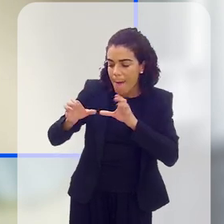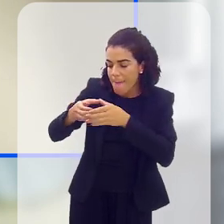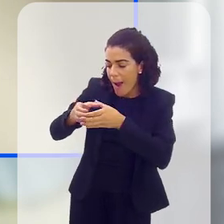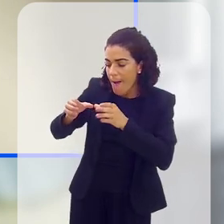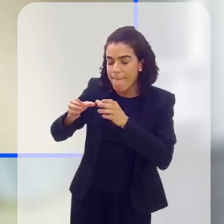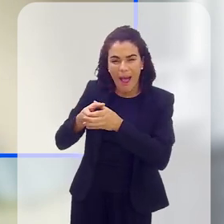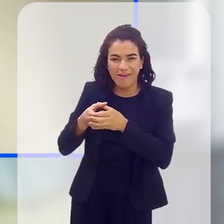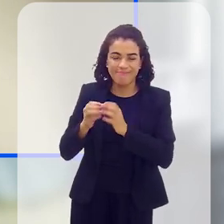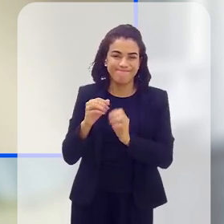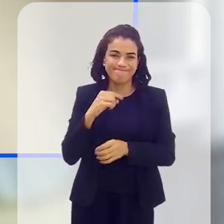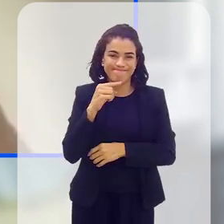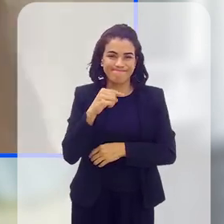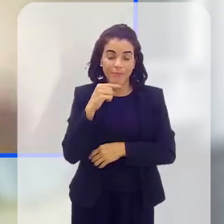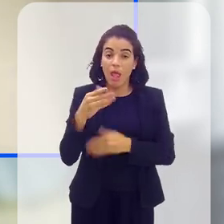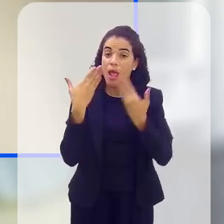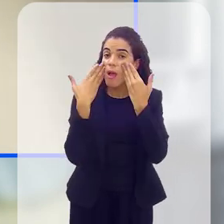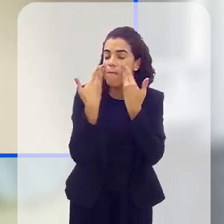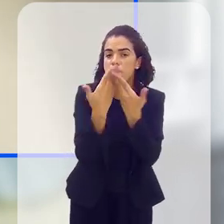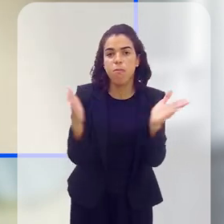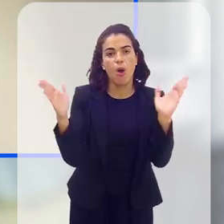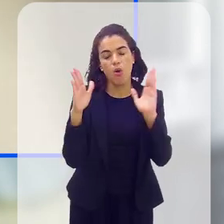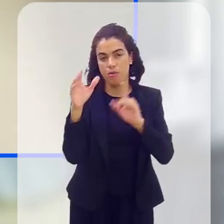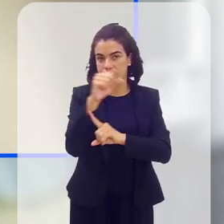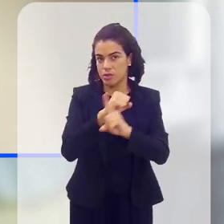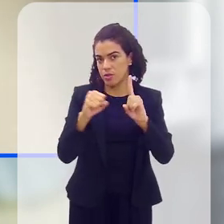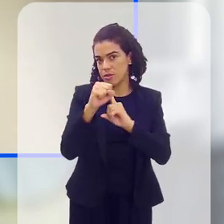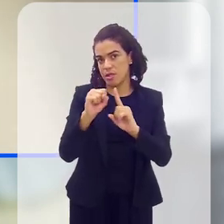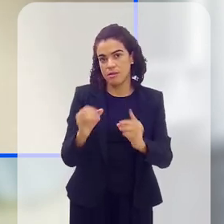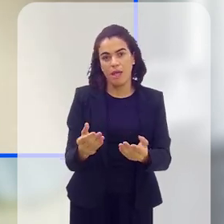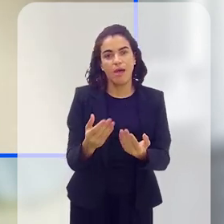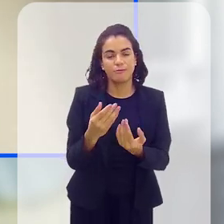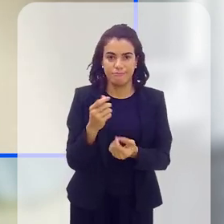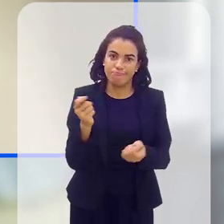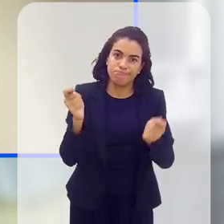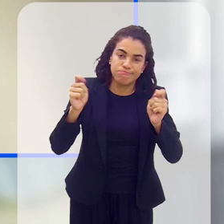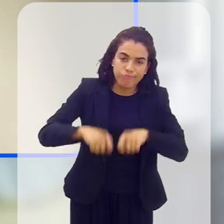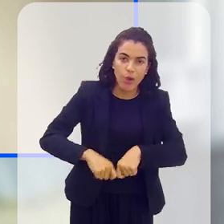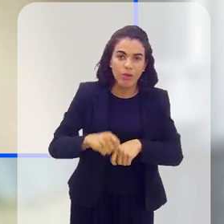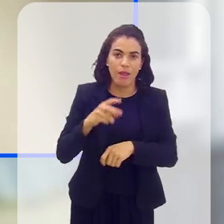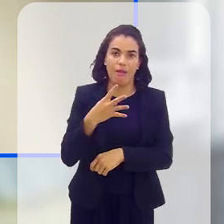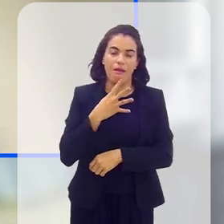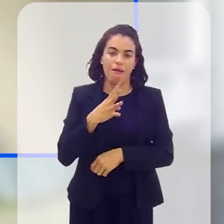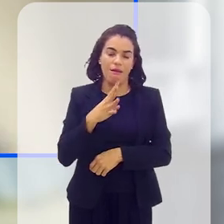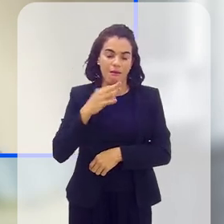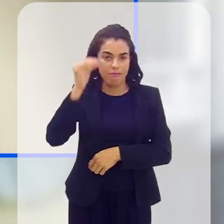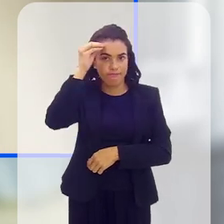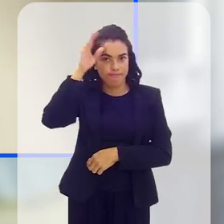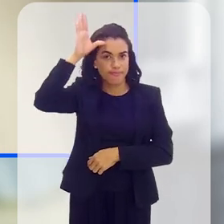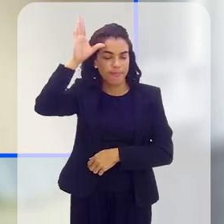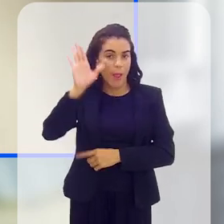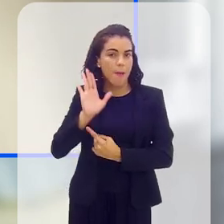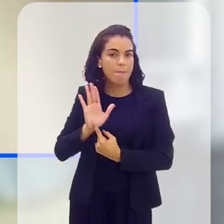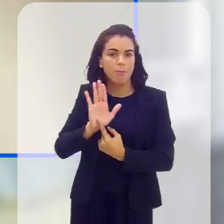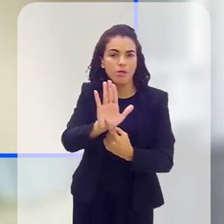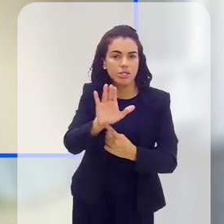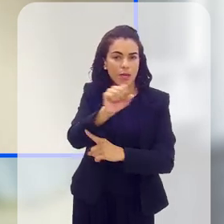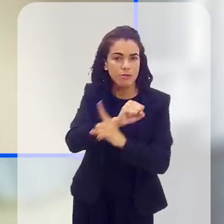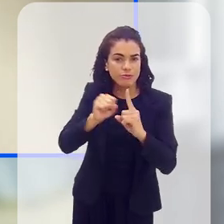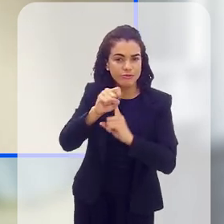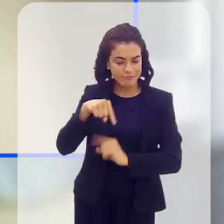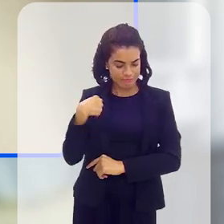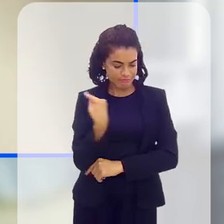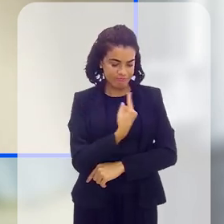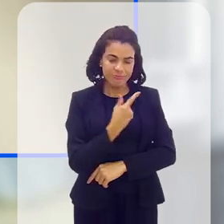gente está fazendo uma exposição para a sociedade nos conhecer. Essa é a nossa grande base. É mostrar para a sociedade que a gente